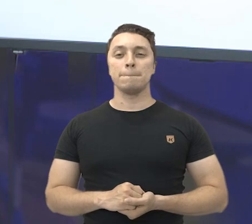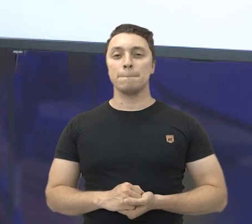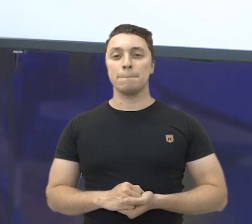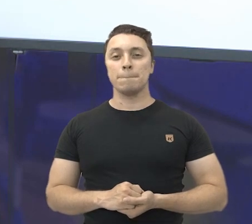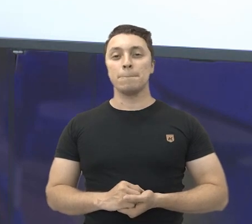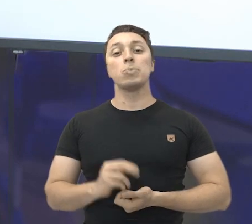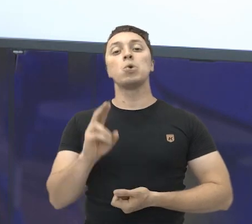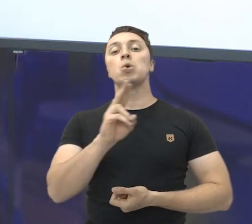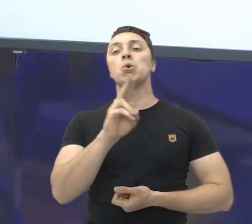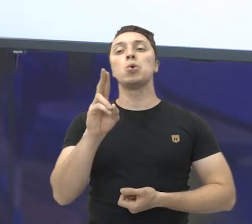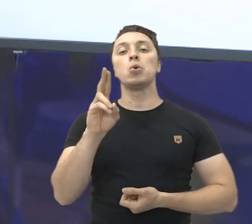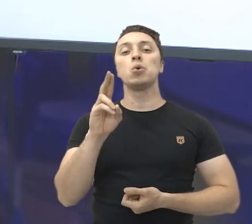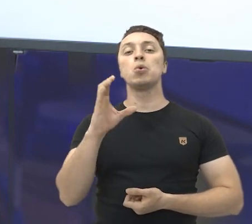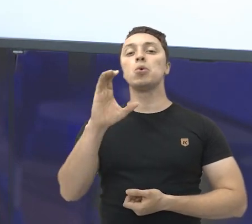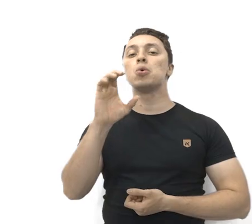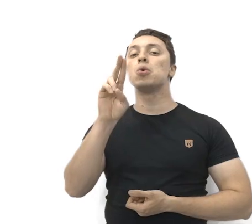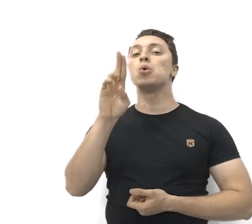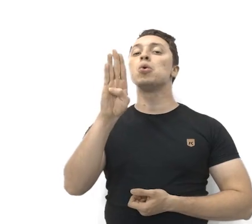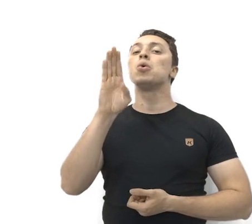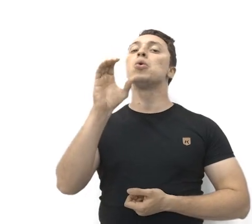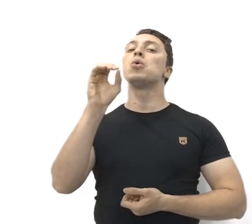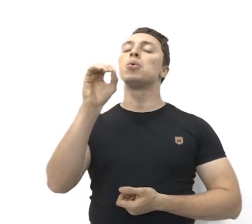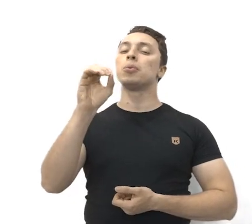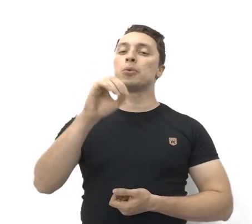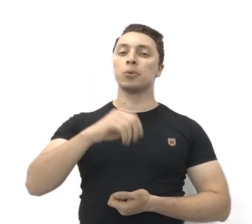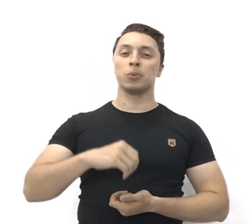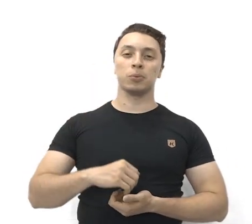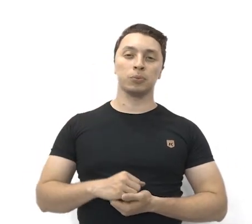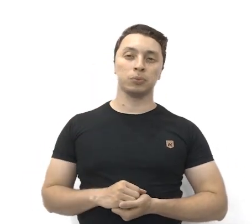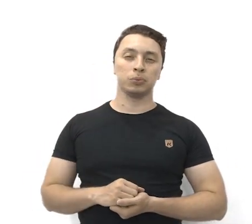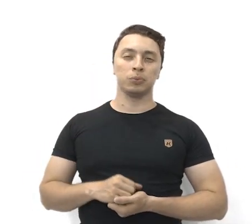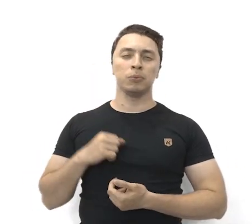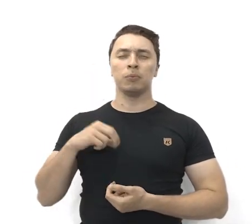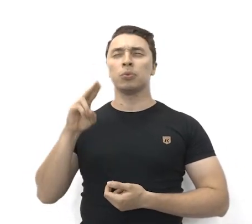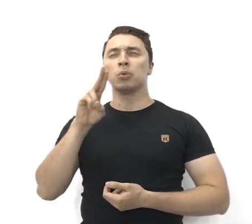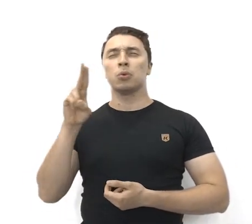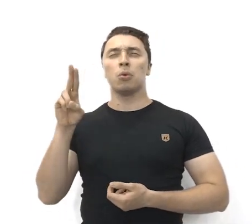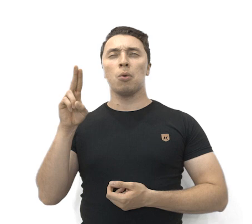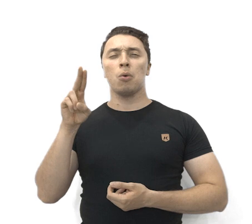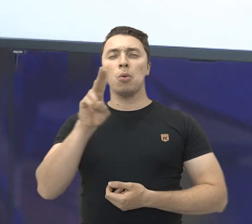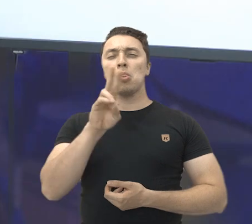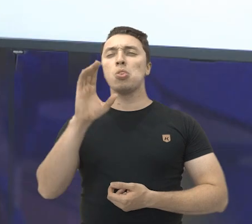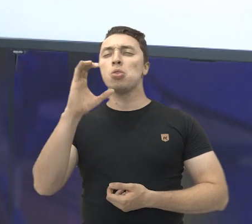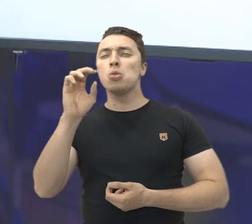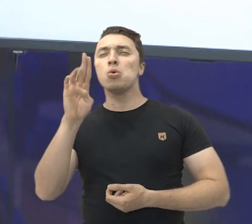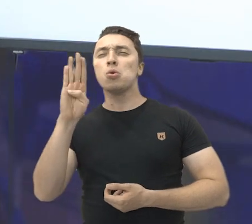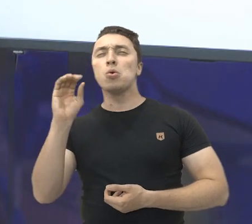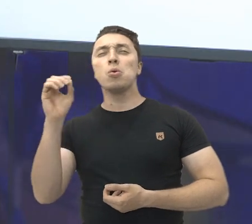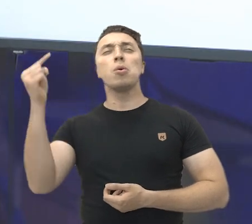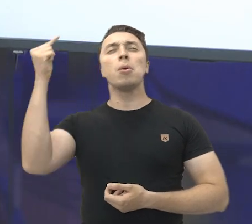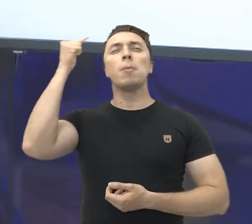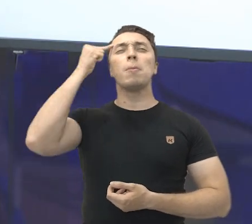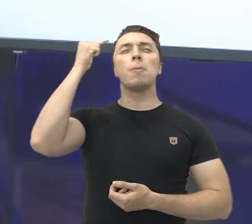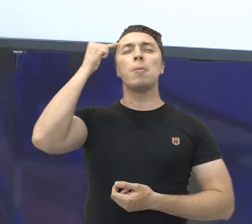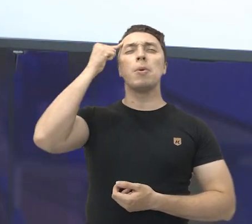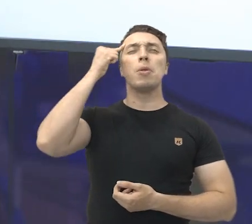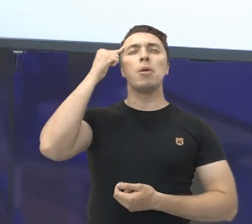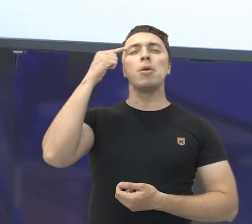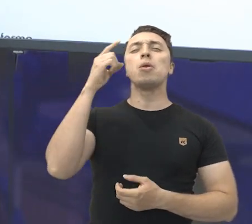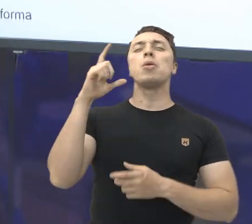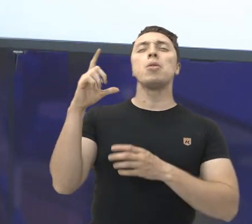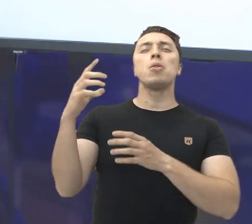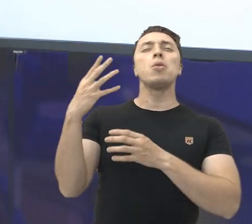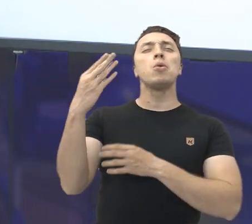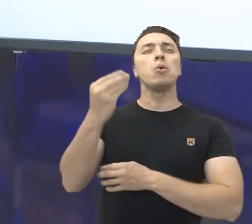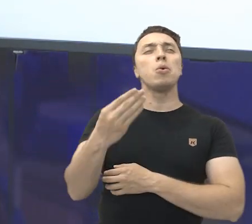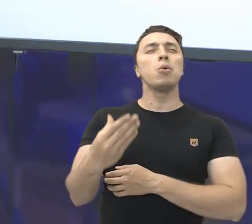O nome cubo. Quando eu leio o nome cubo, eu já penso na forma geométrica cubo.